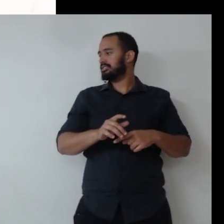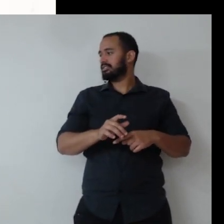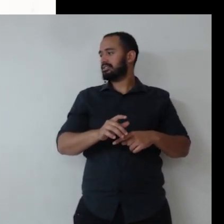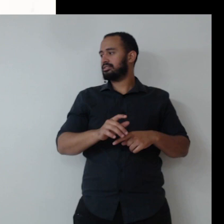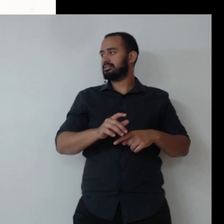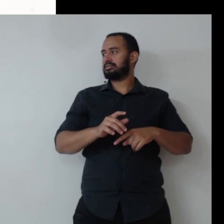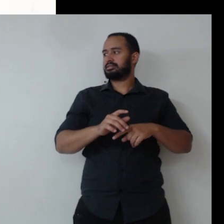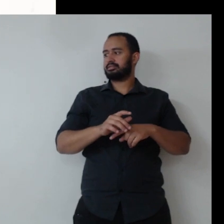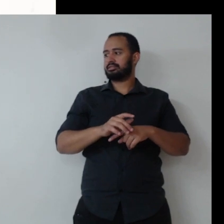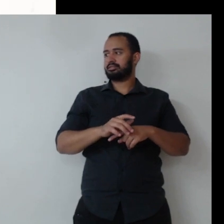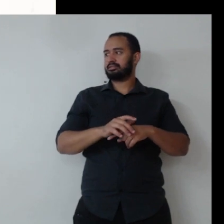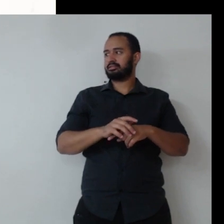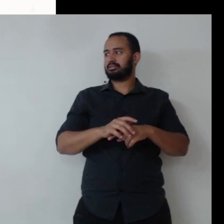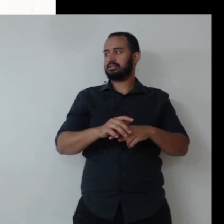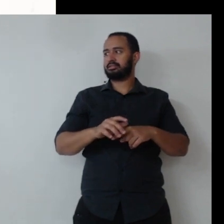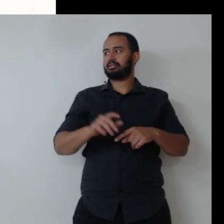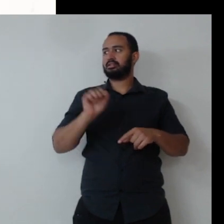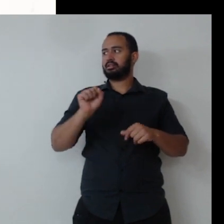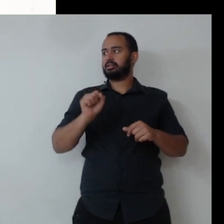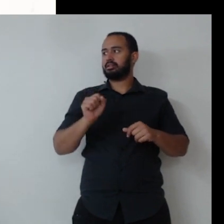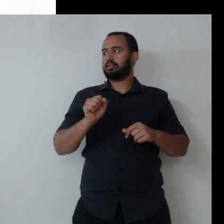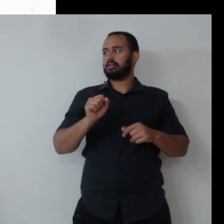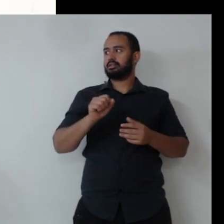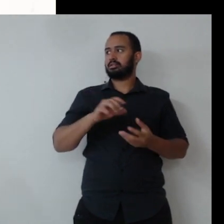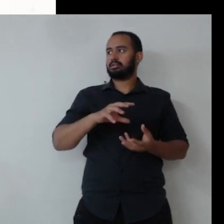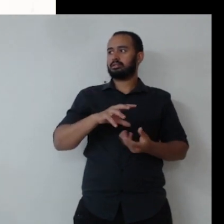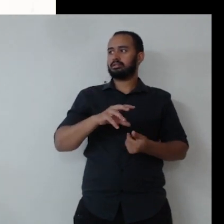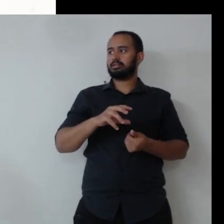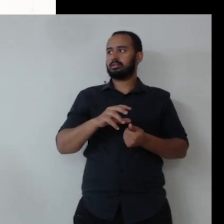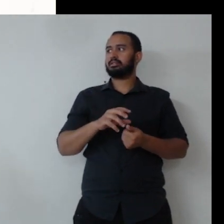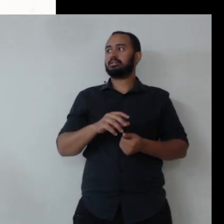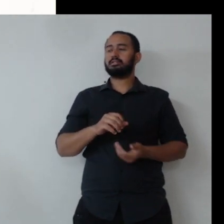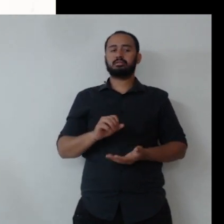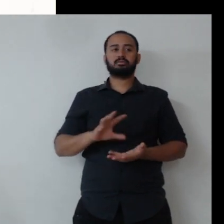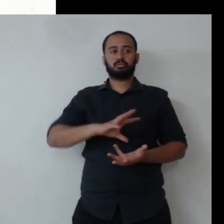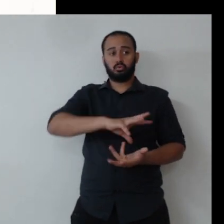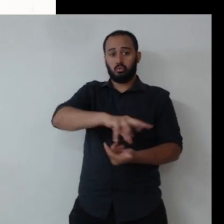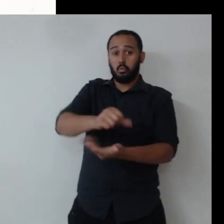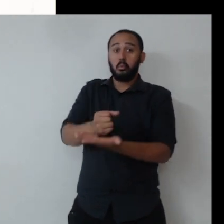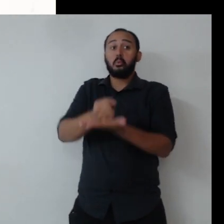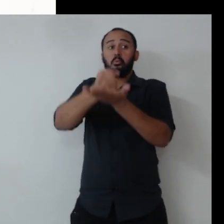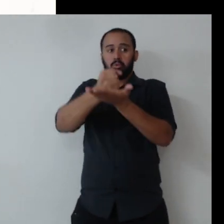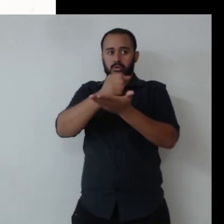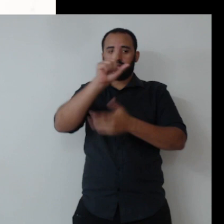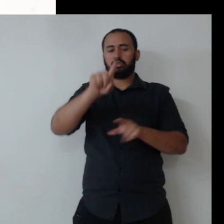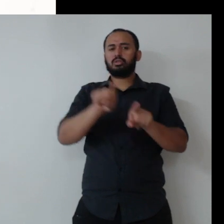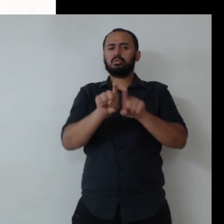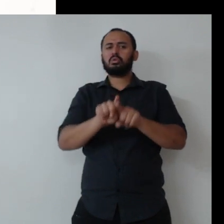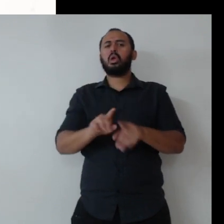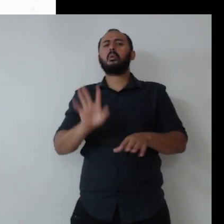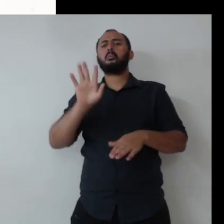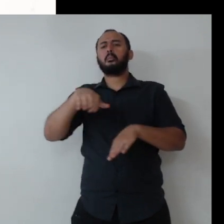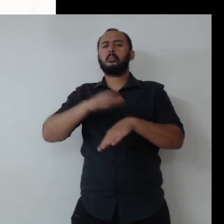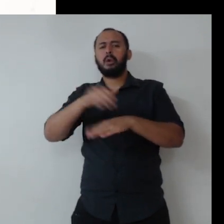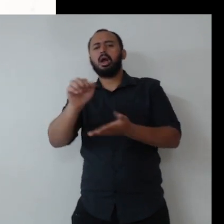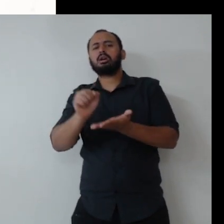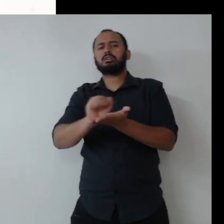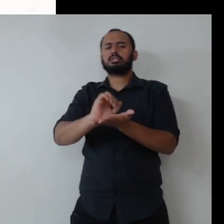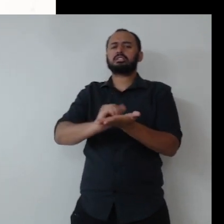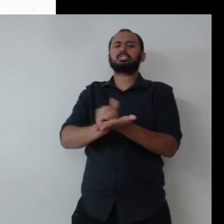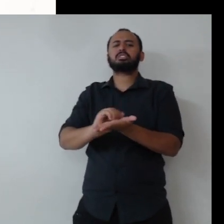aplicar no setor público? Ele pode ser aplicado nos valores funcionais, na gestão estratégica, no mapa estratégico,